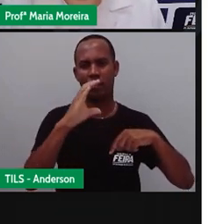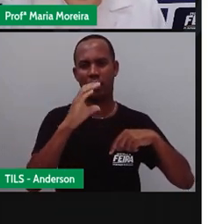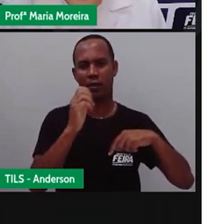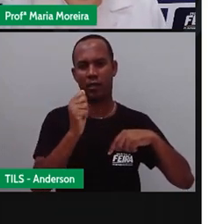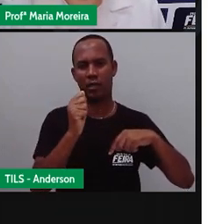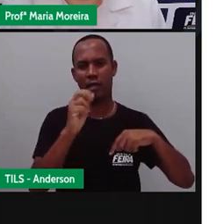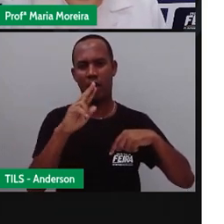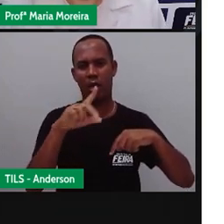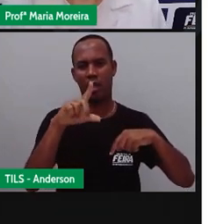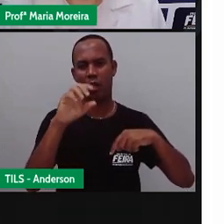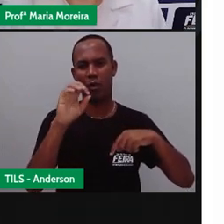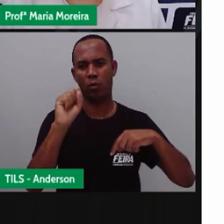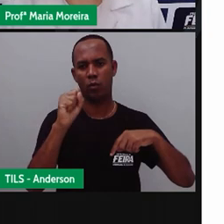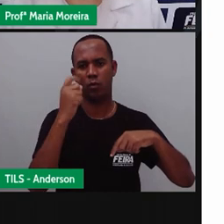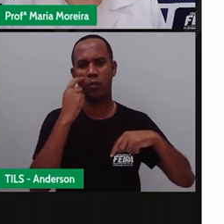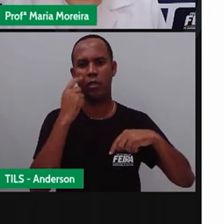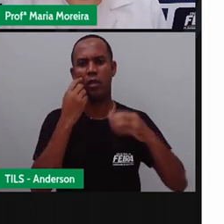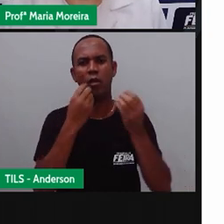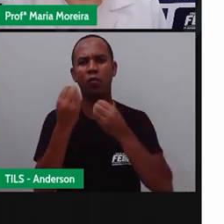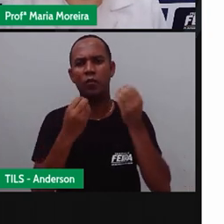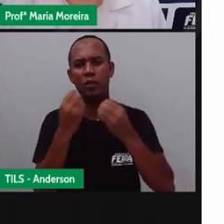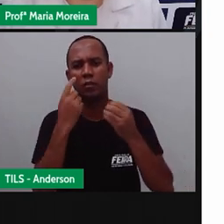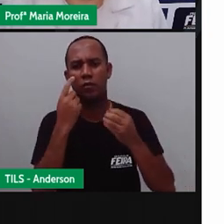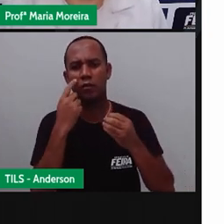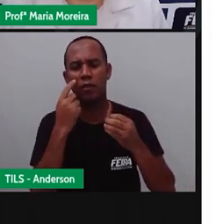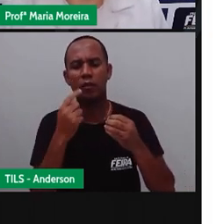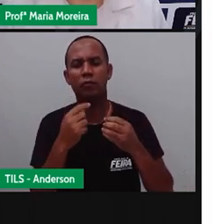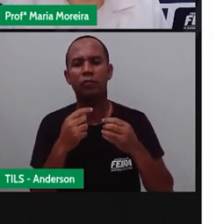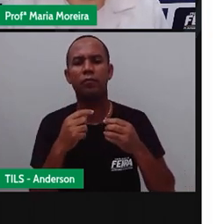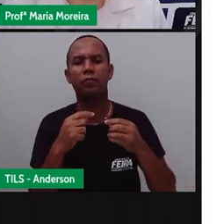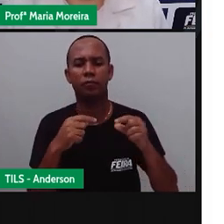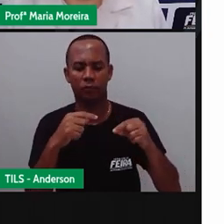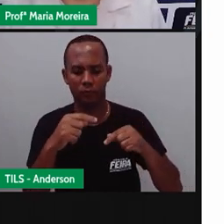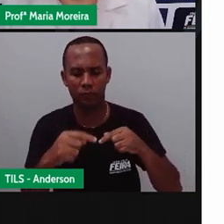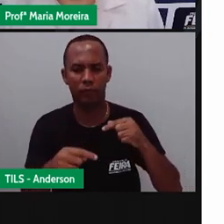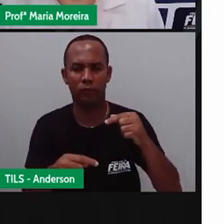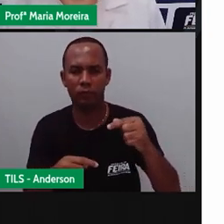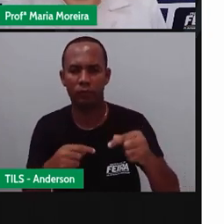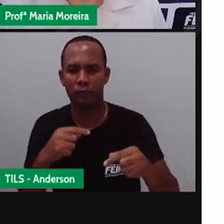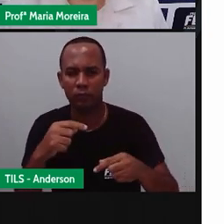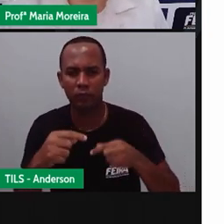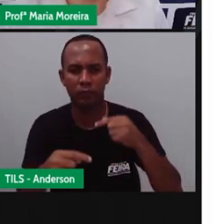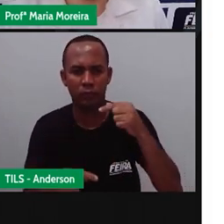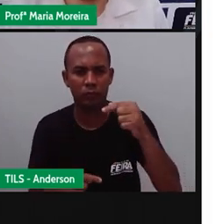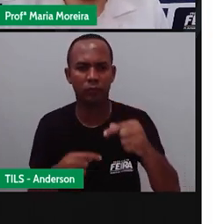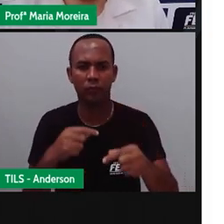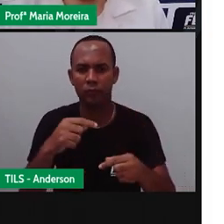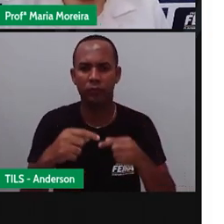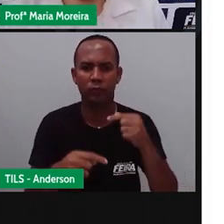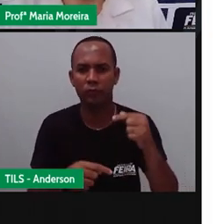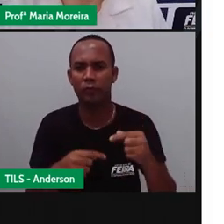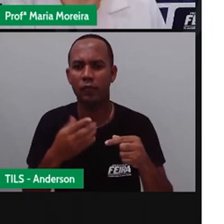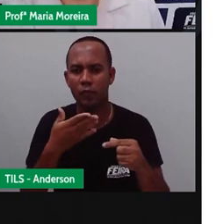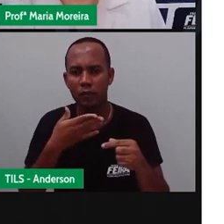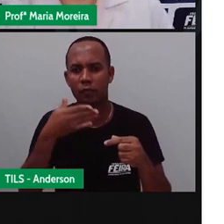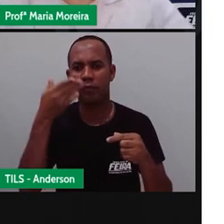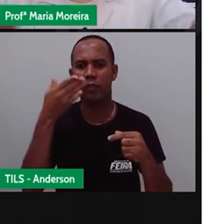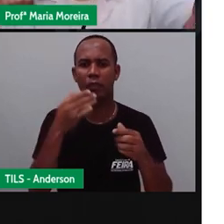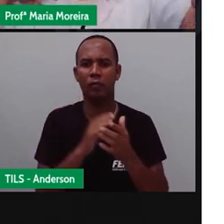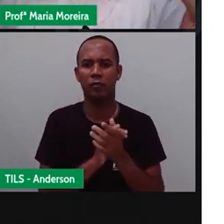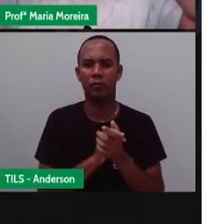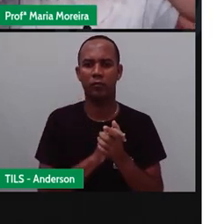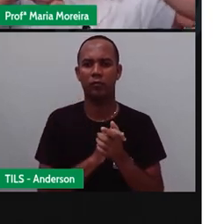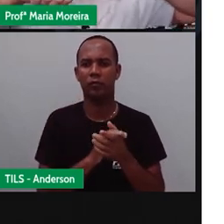com que a roda dianteira pudesse o quê? Movesse para a direita e para a esquerda. Ou seja, ele, né,